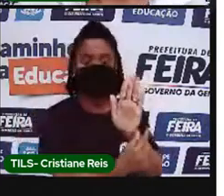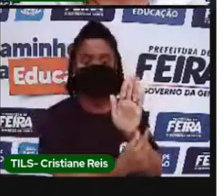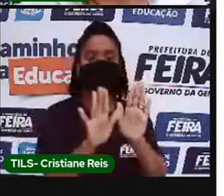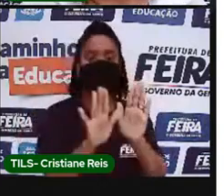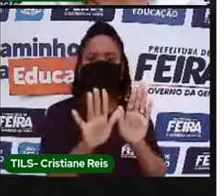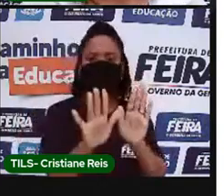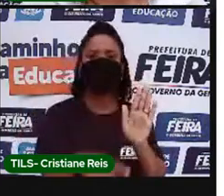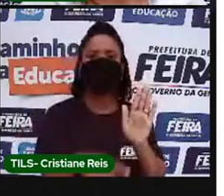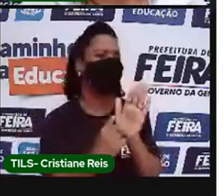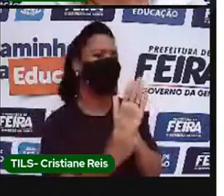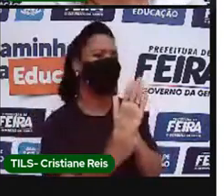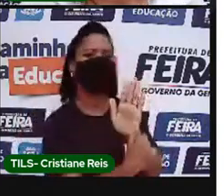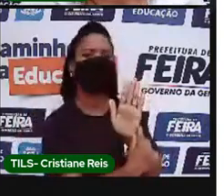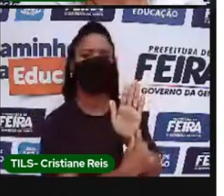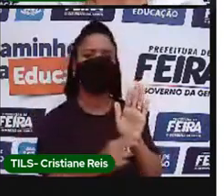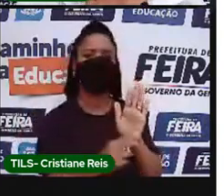vou